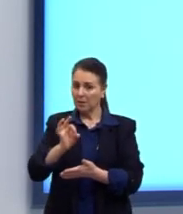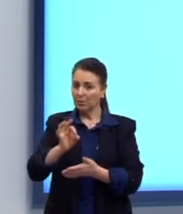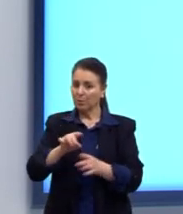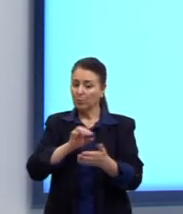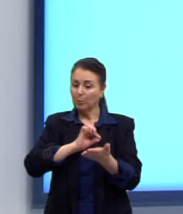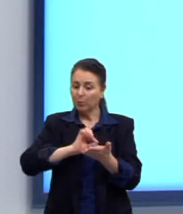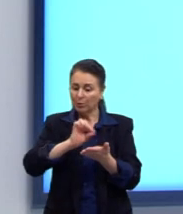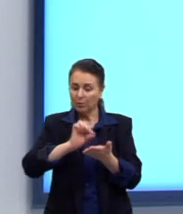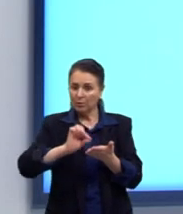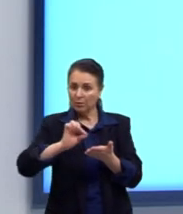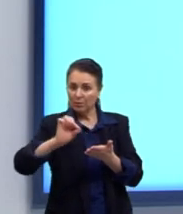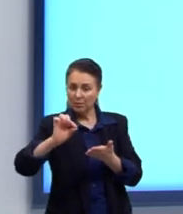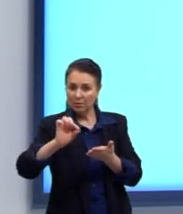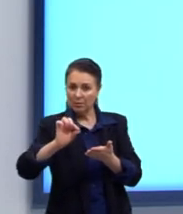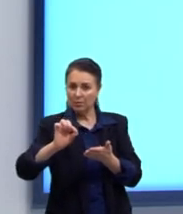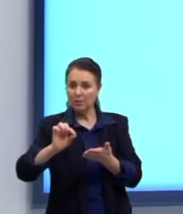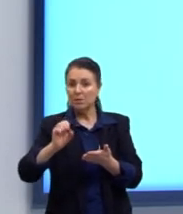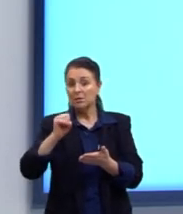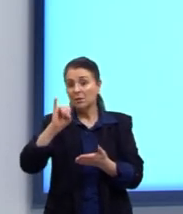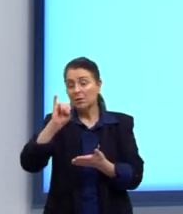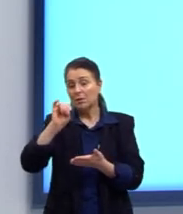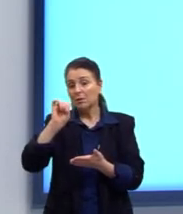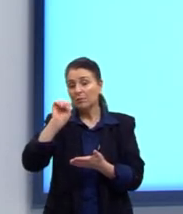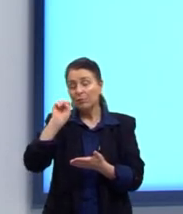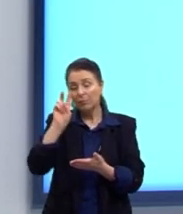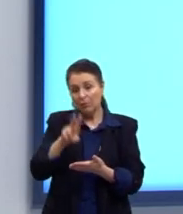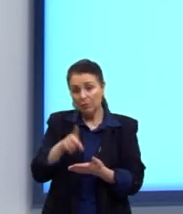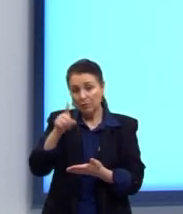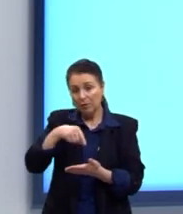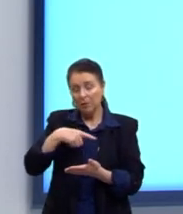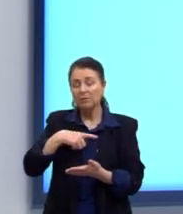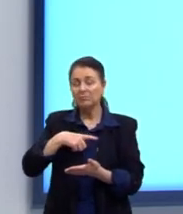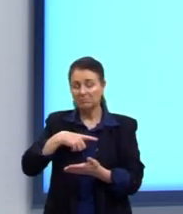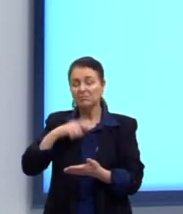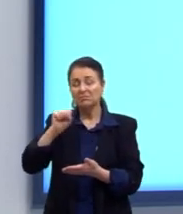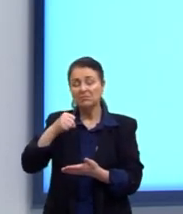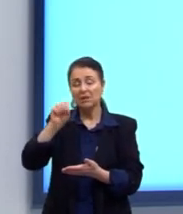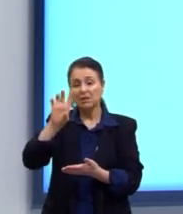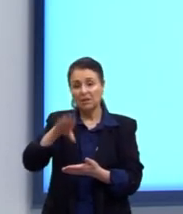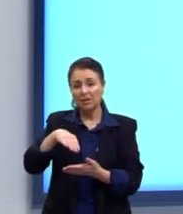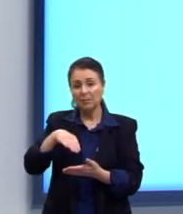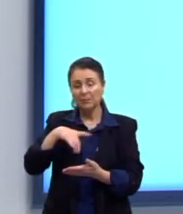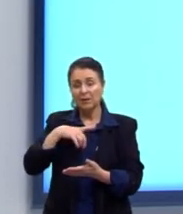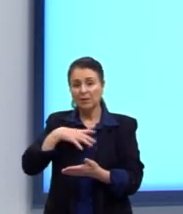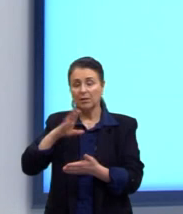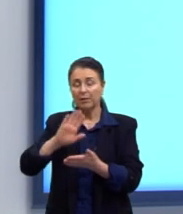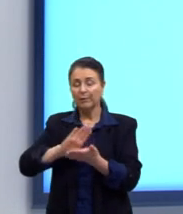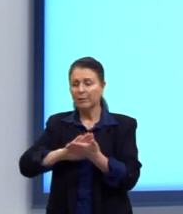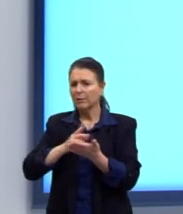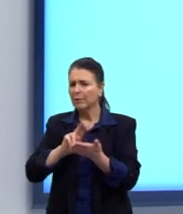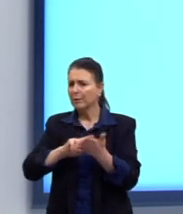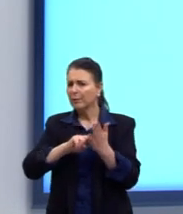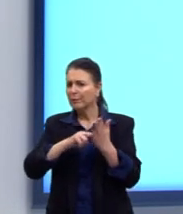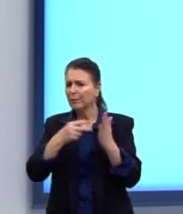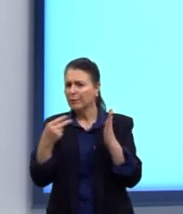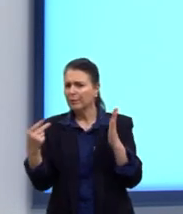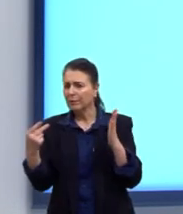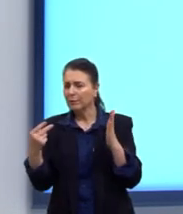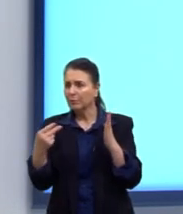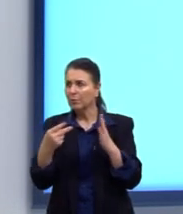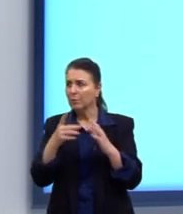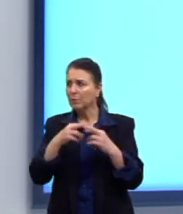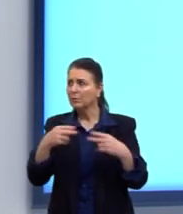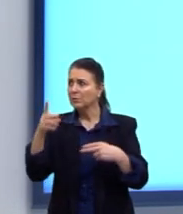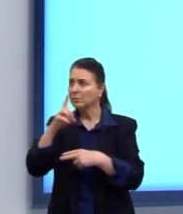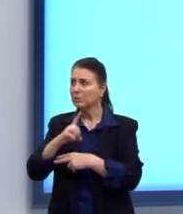que for, soará, dizia os ditados todos, procurando interpretar os desígnios de Deus, transformar os seus